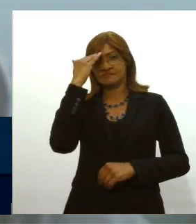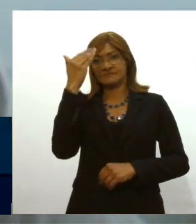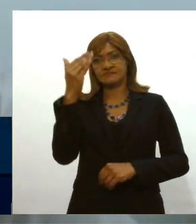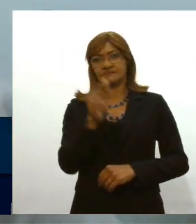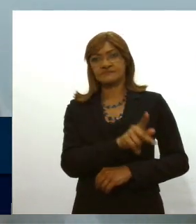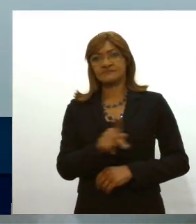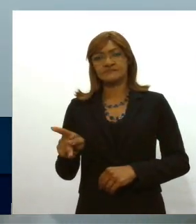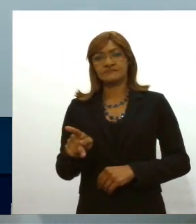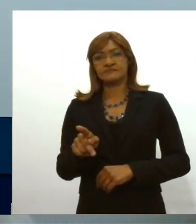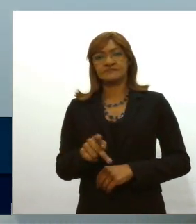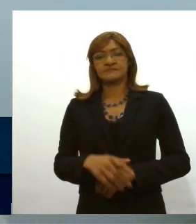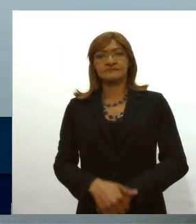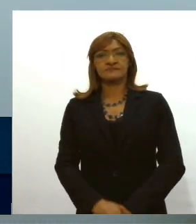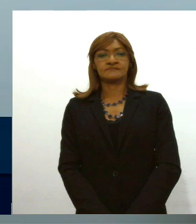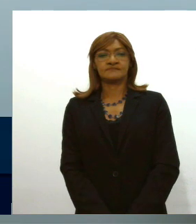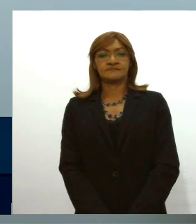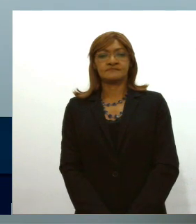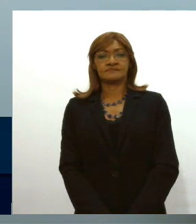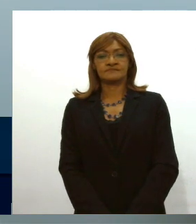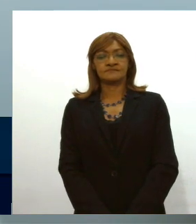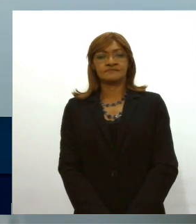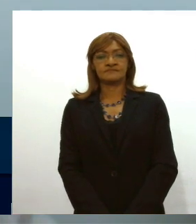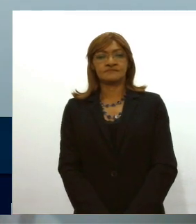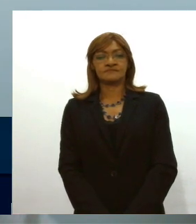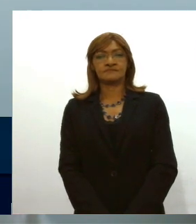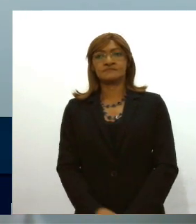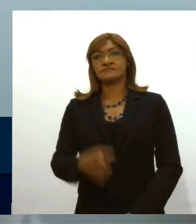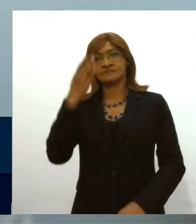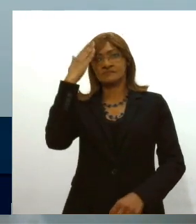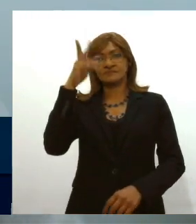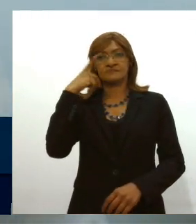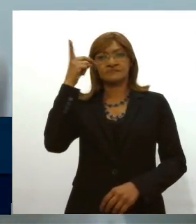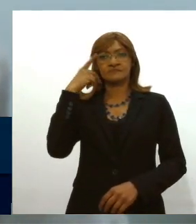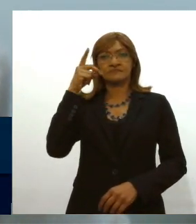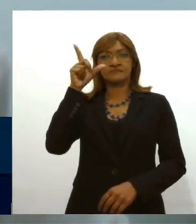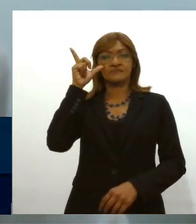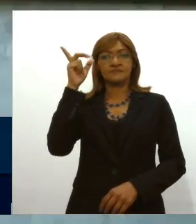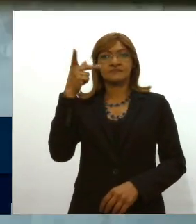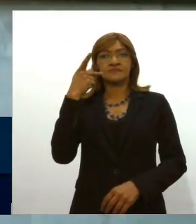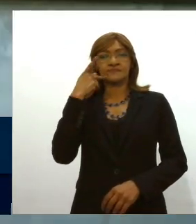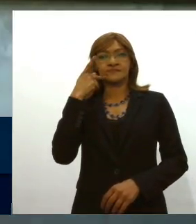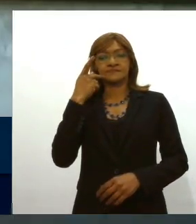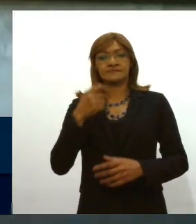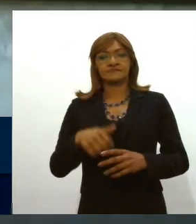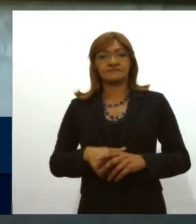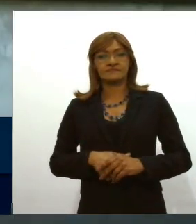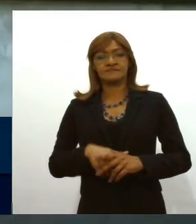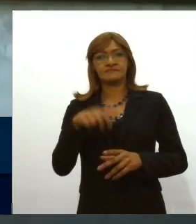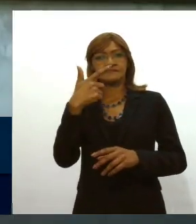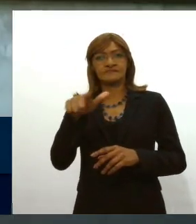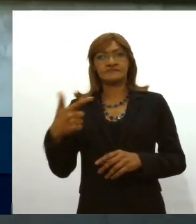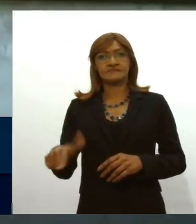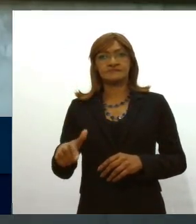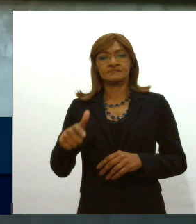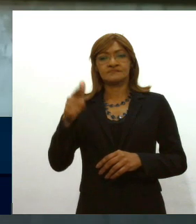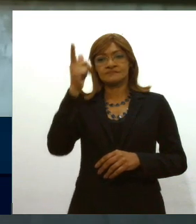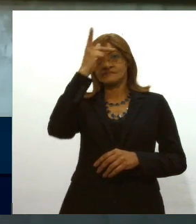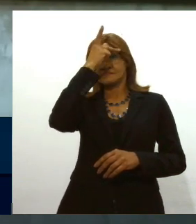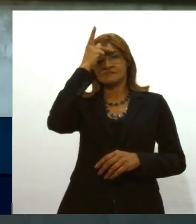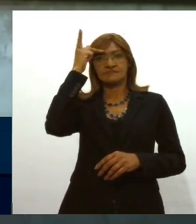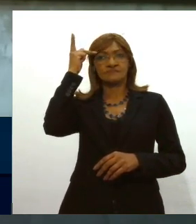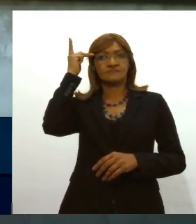senhor presidente obrigado deputado Luciano Pimentel não havendo mais